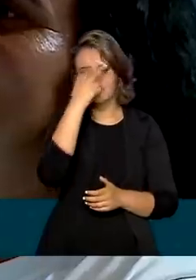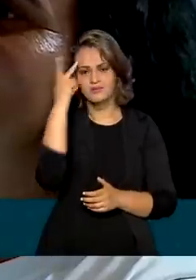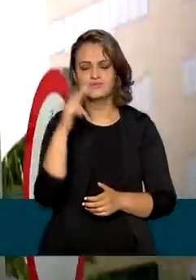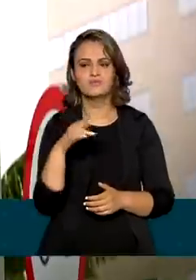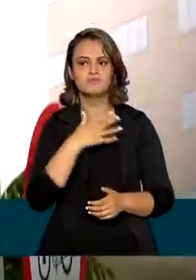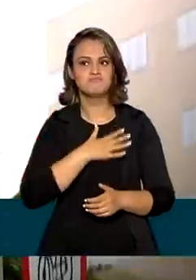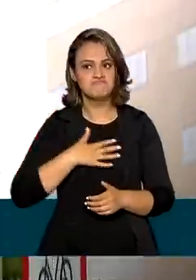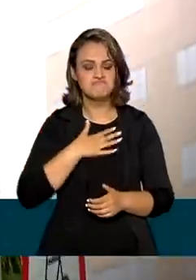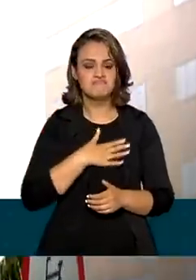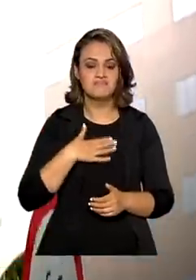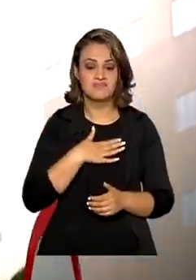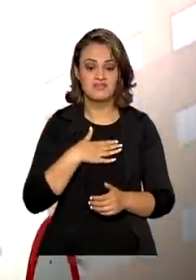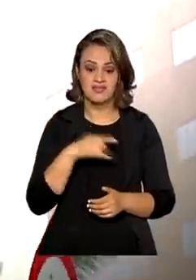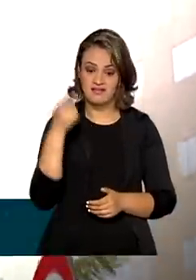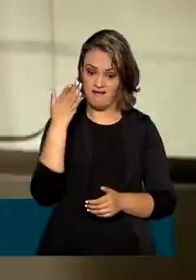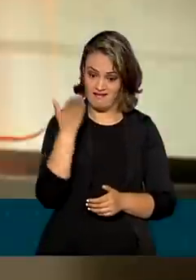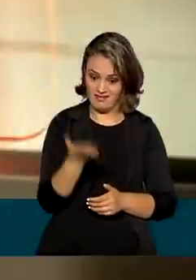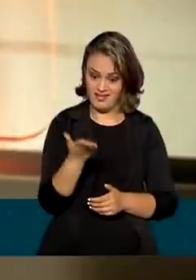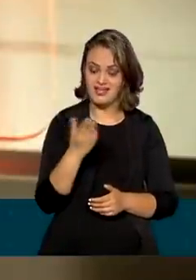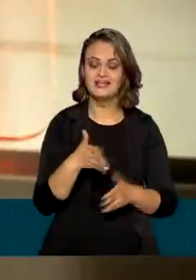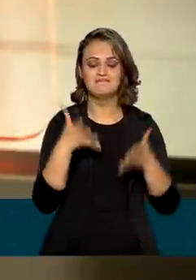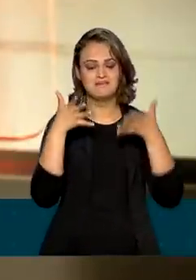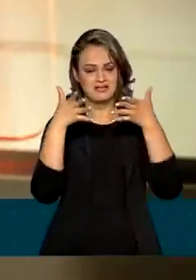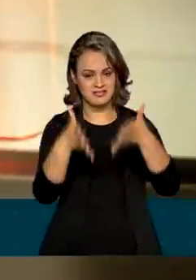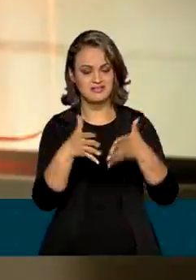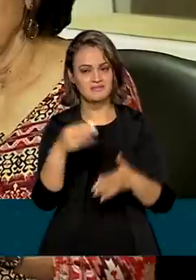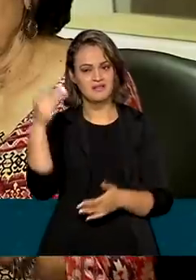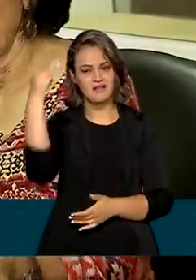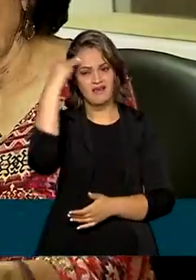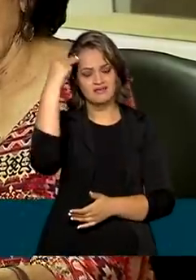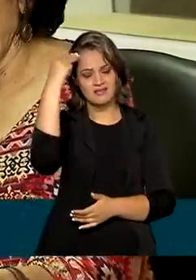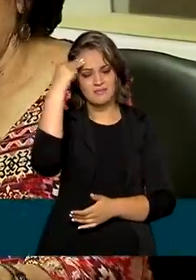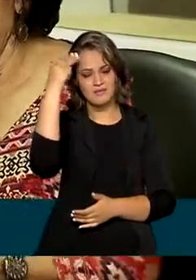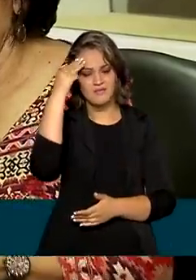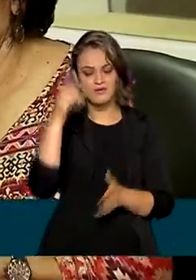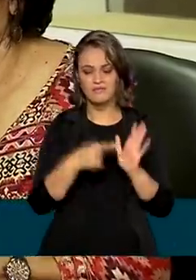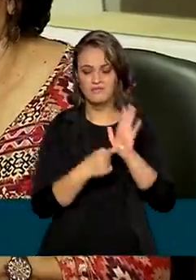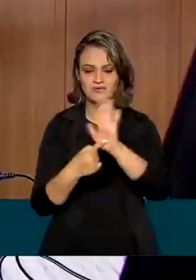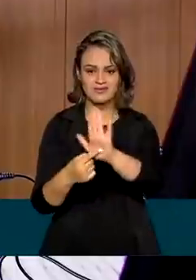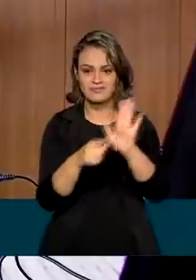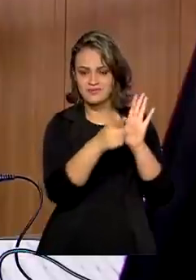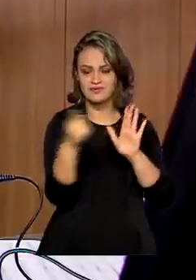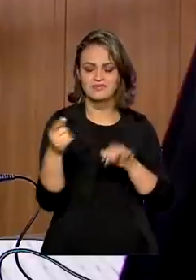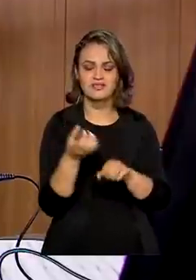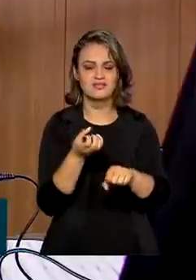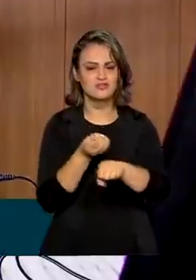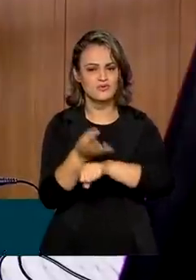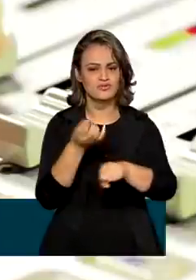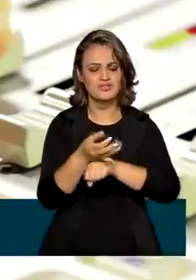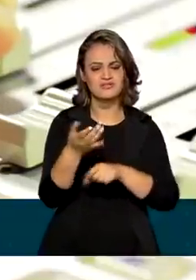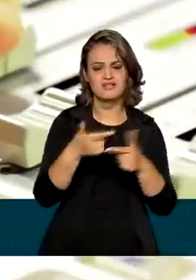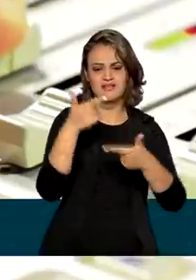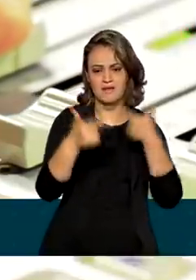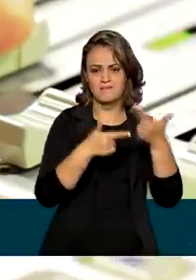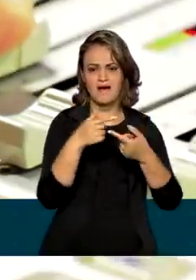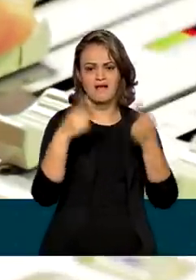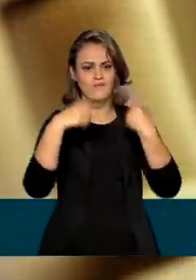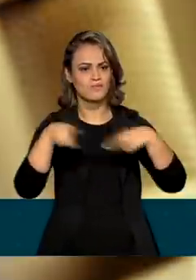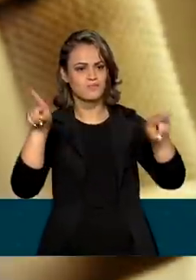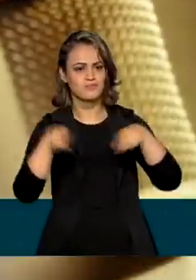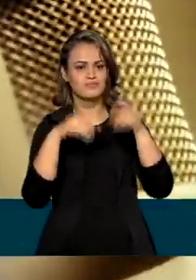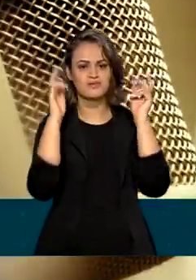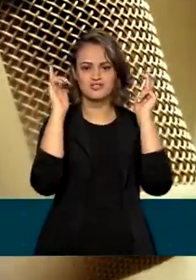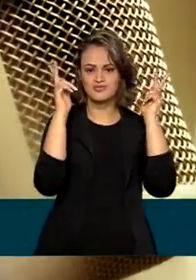E a empresa Brasil de Comunicação participa dessa memória, levando a você notícias, serviços, música e